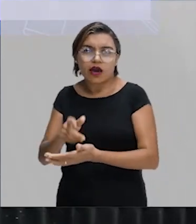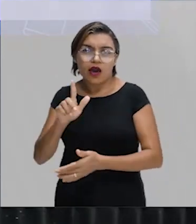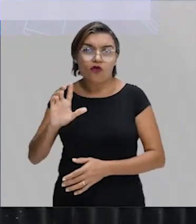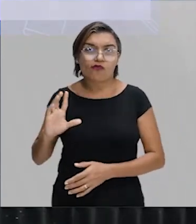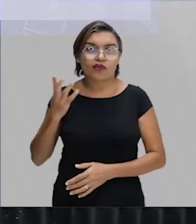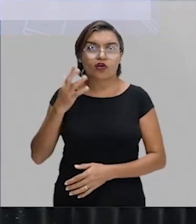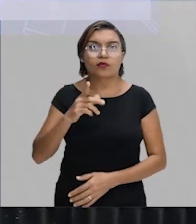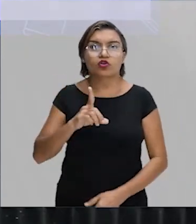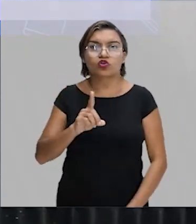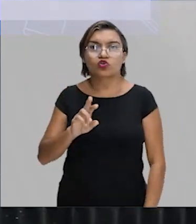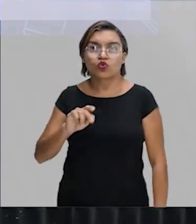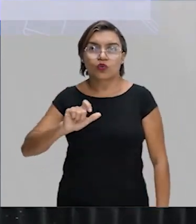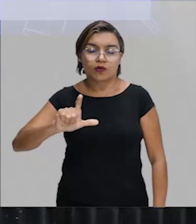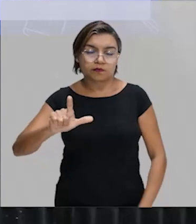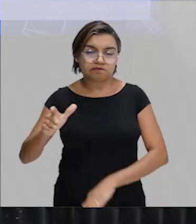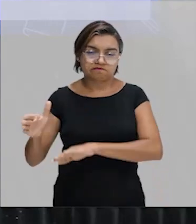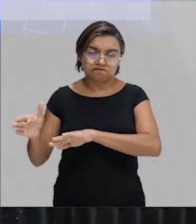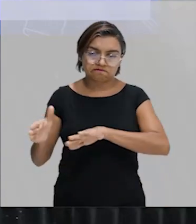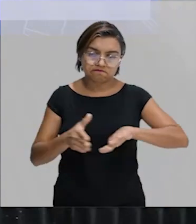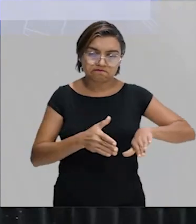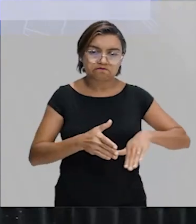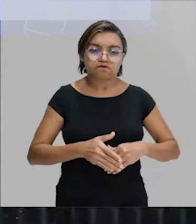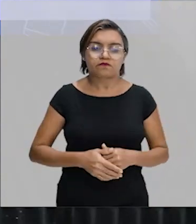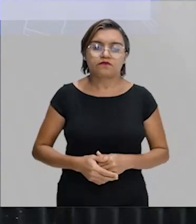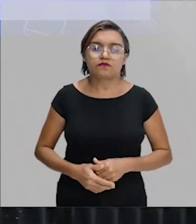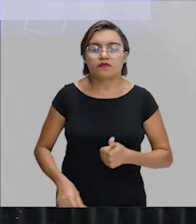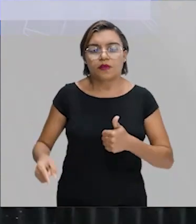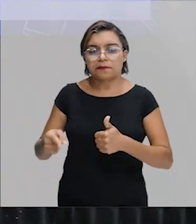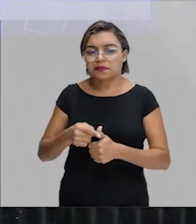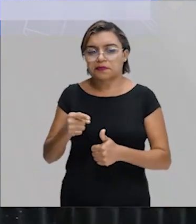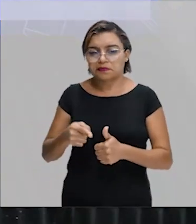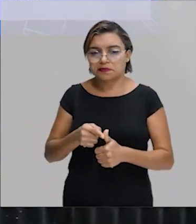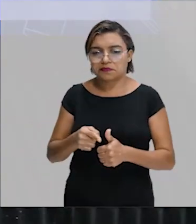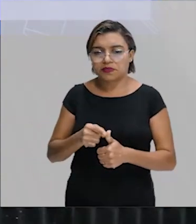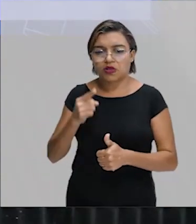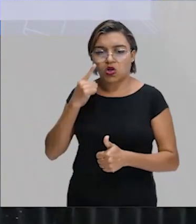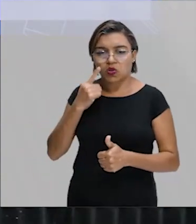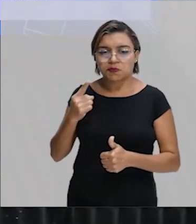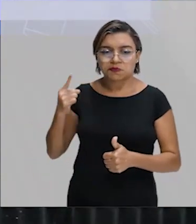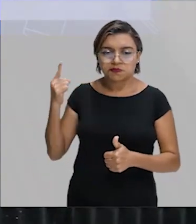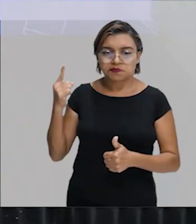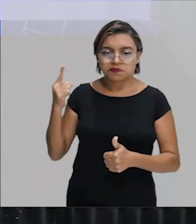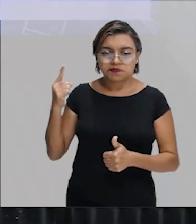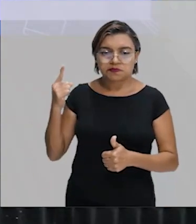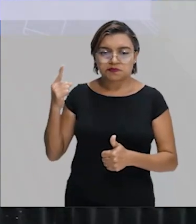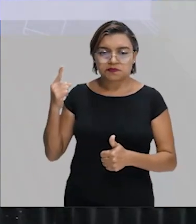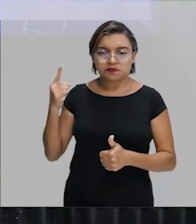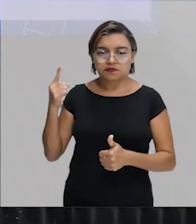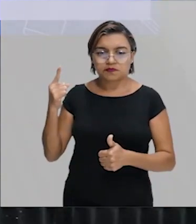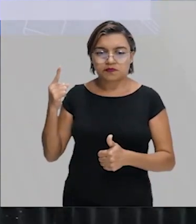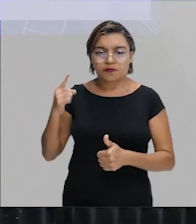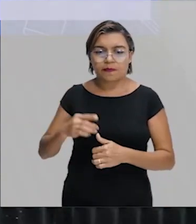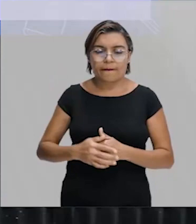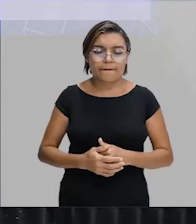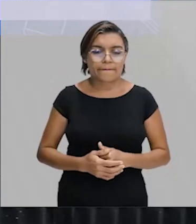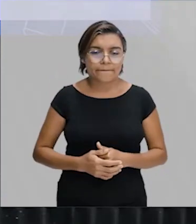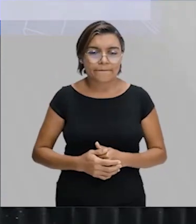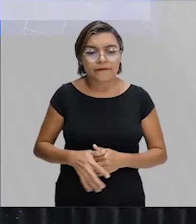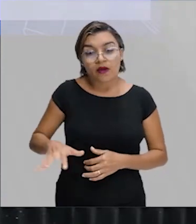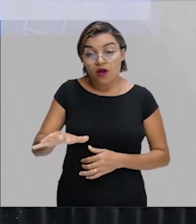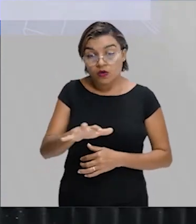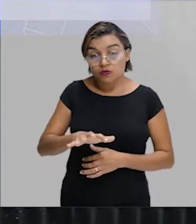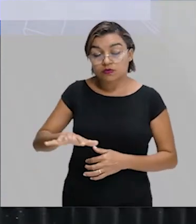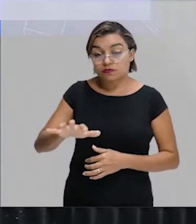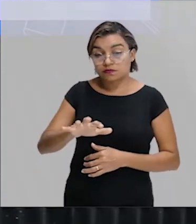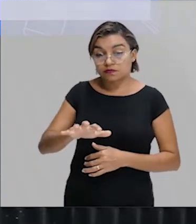Então, para voltar aqui para a questão. Olha o que a primeira te diz. Sobre as vantagens dessa globalização. A compreensão do espaço